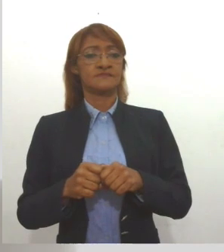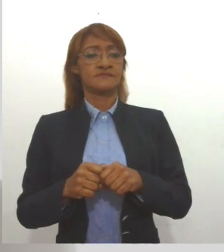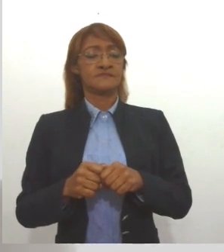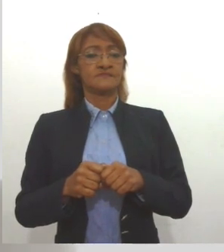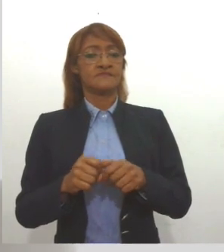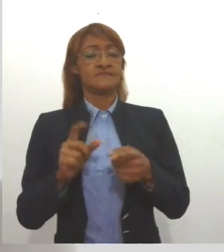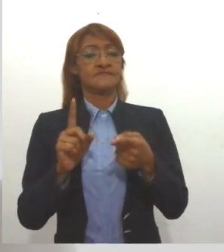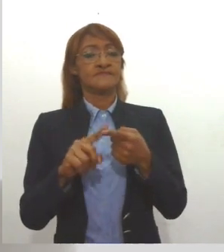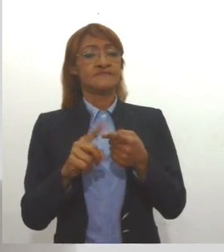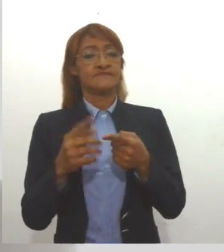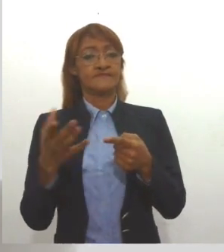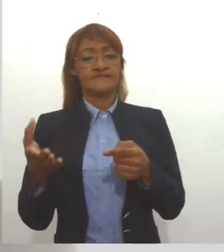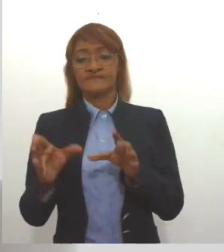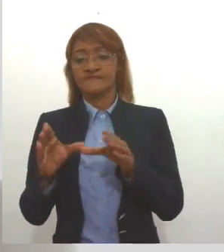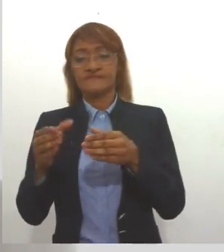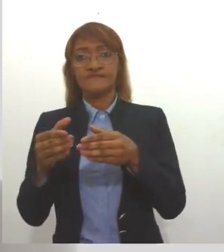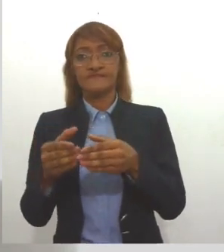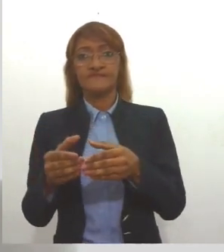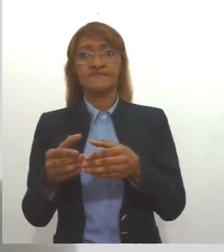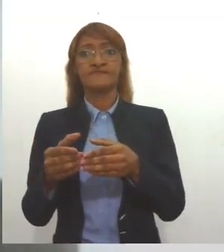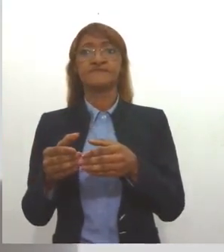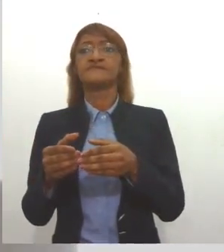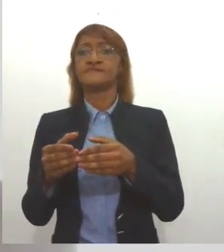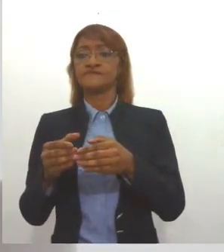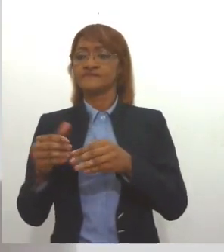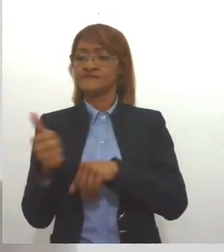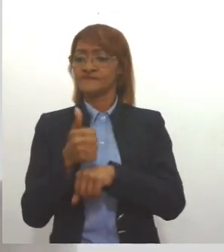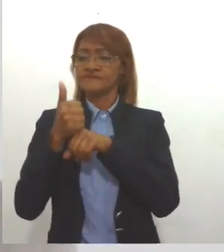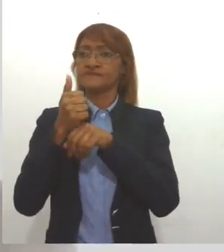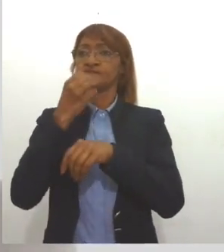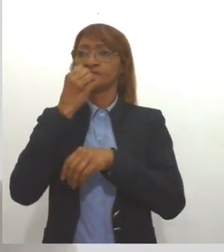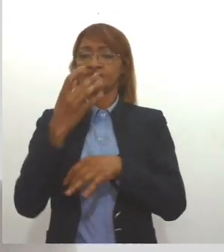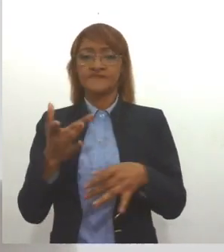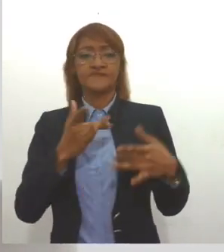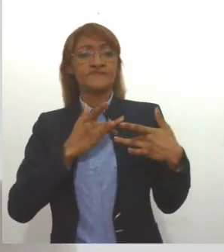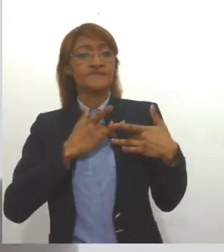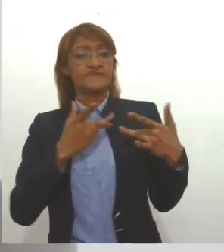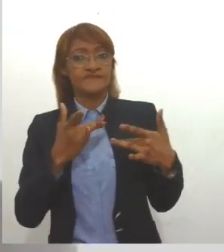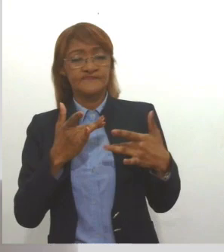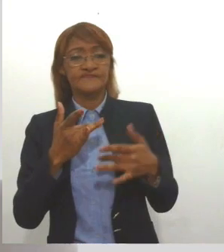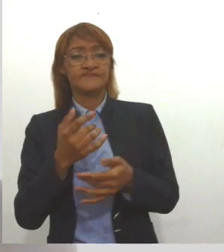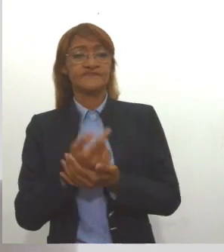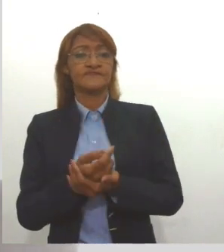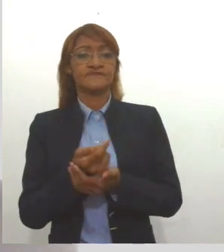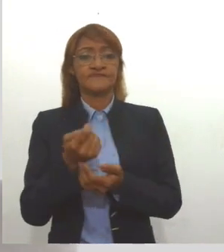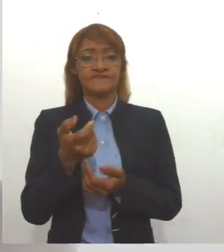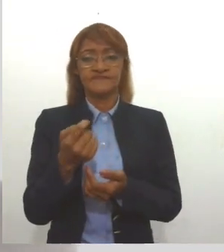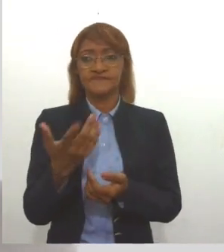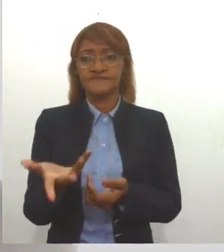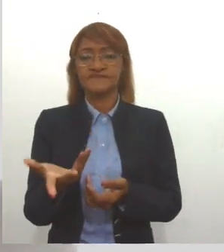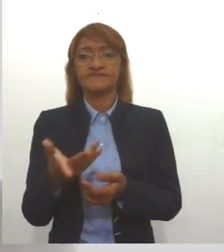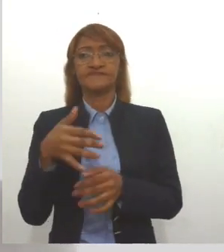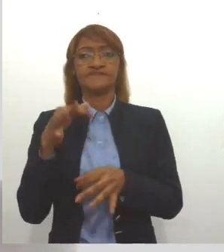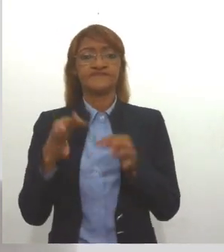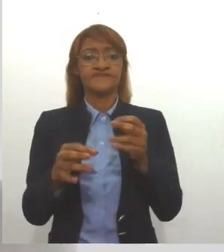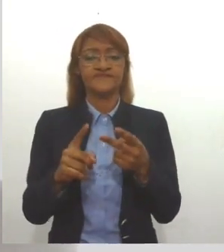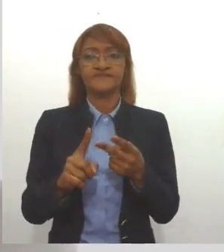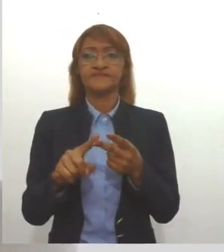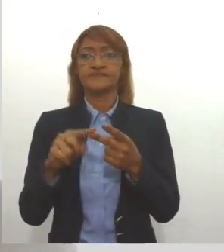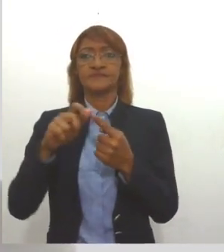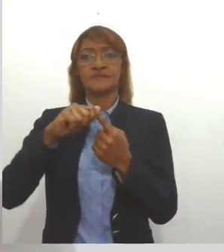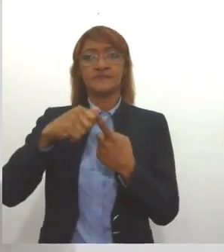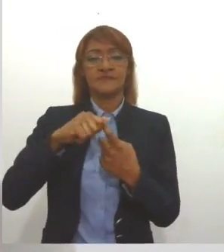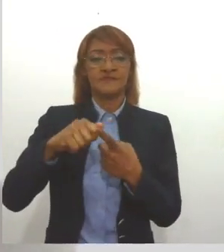uma equipe multidisciplinar muito boa, todos voluntários, quero deixar bem claro aqui, né, nós temos assessoria jurídica, fisioterapia,